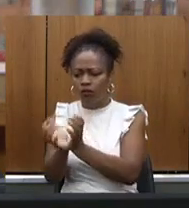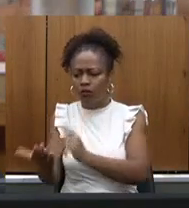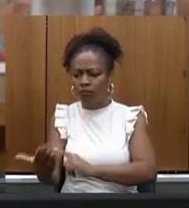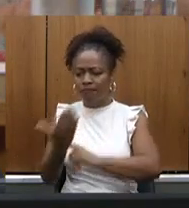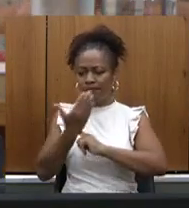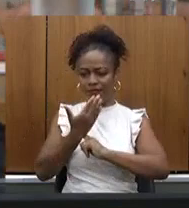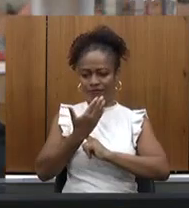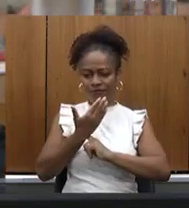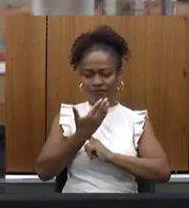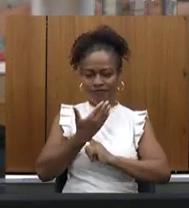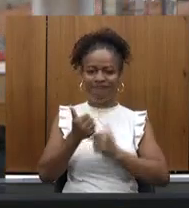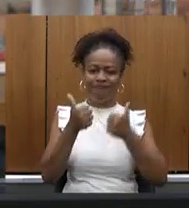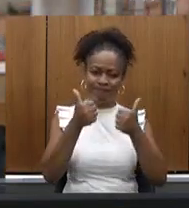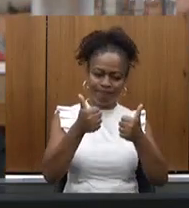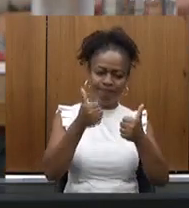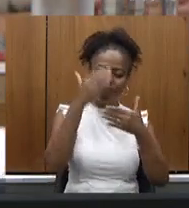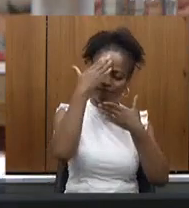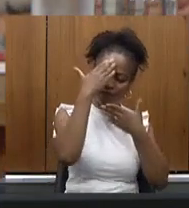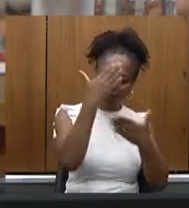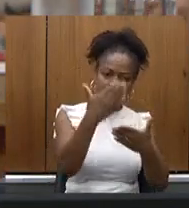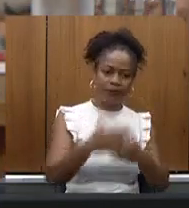Secretaria. Então, mais uma vez, obrigado.